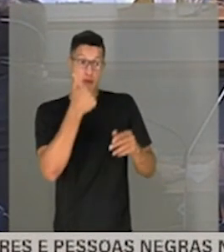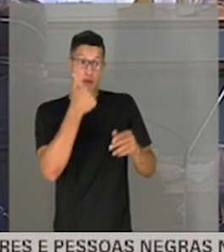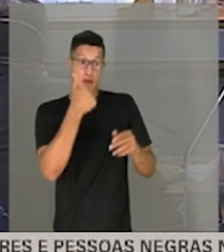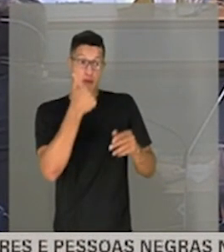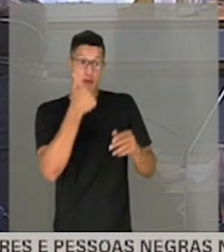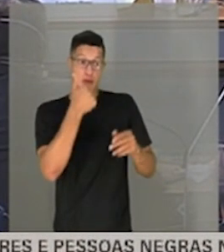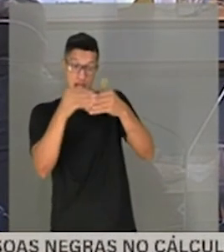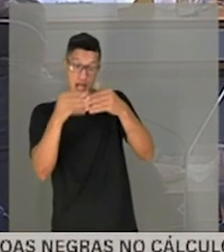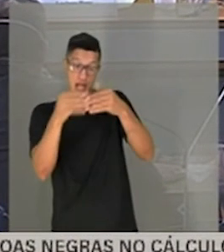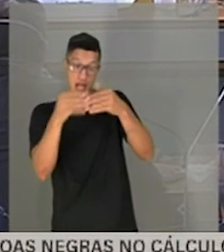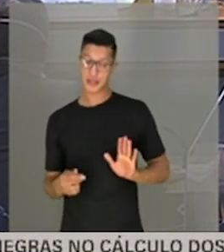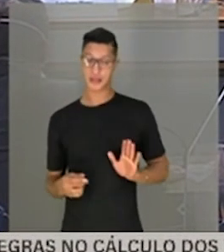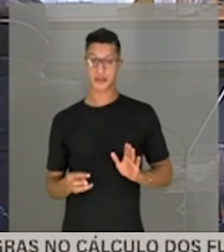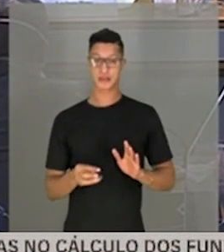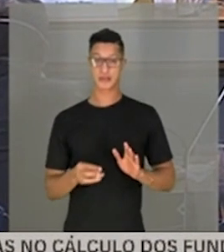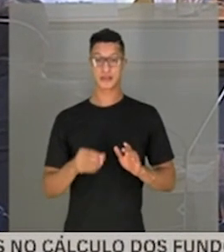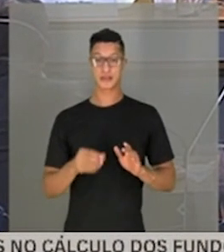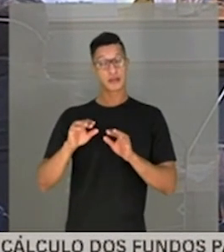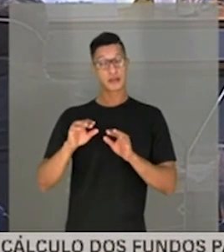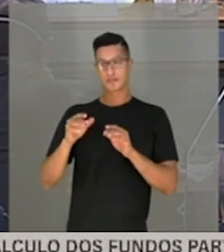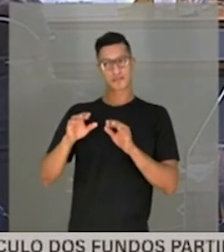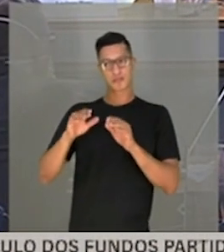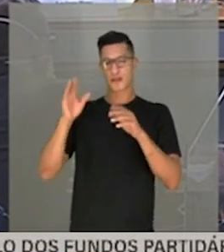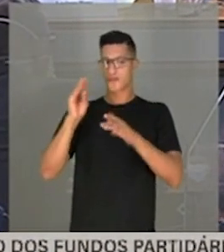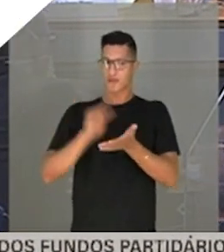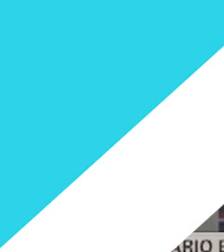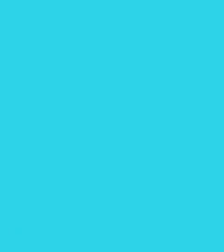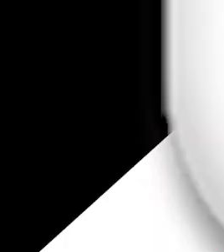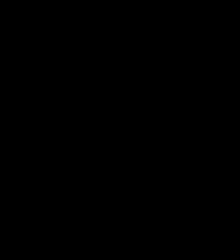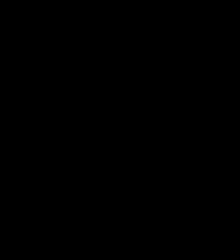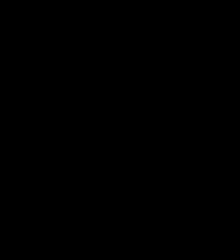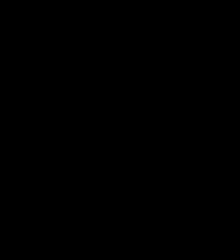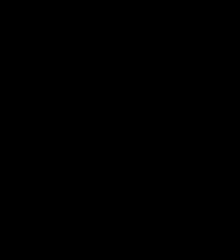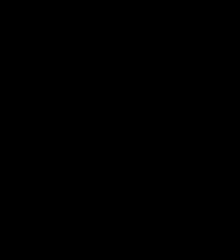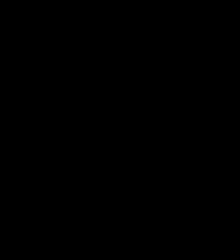para esse debate. Longe de nós desrespeitá-lo nesse sentido.